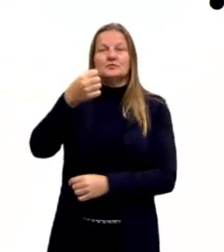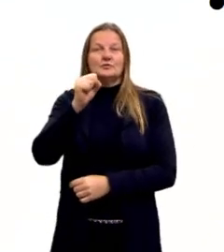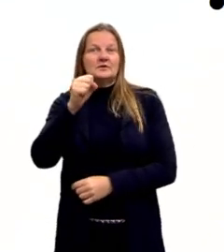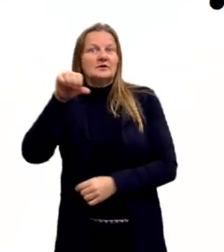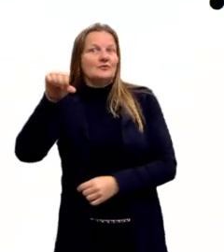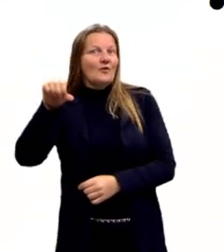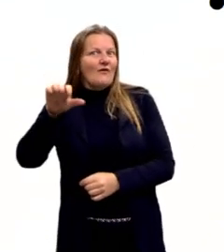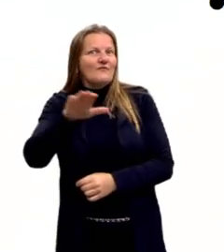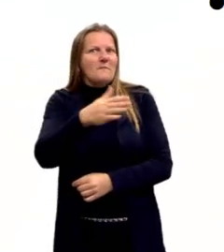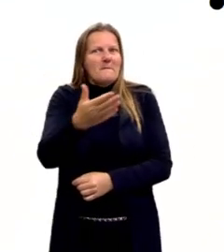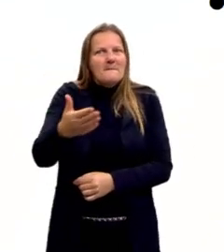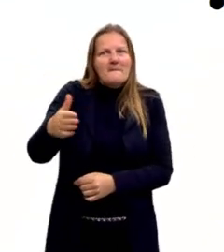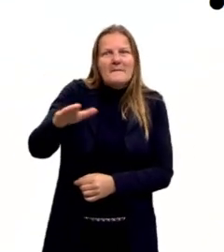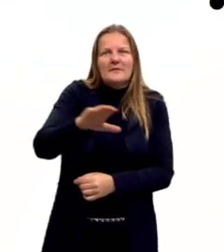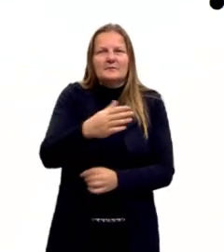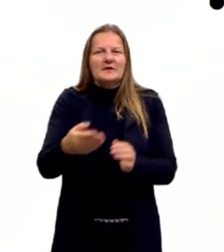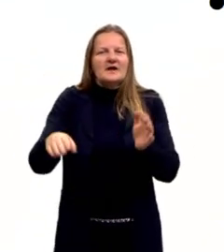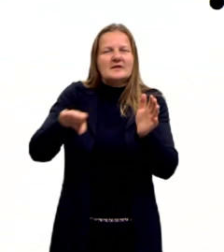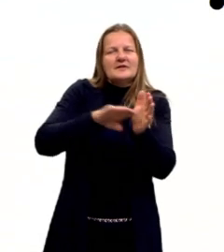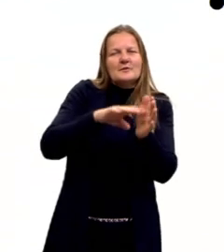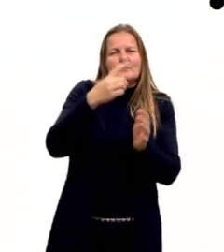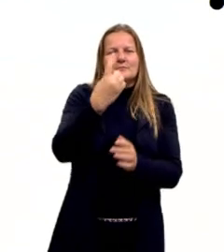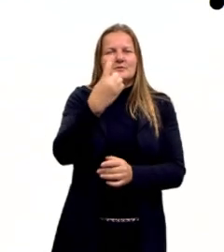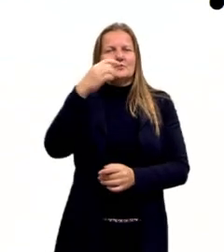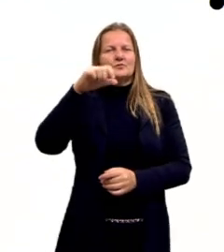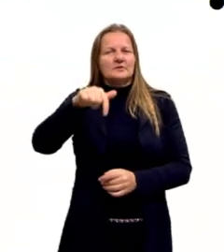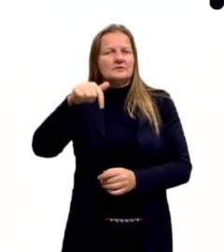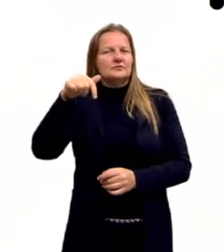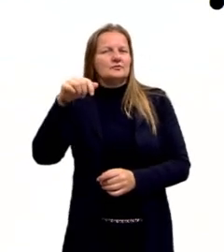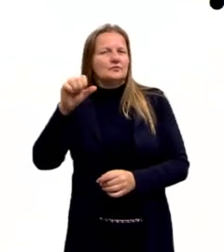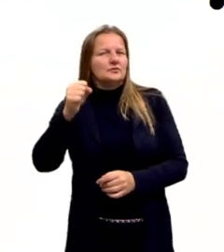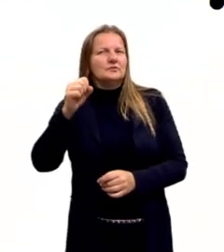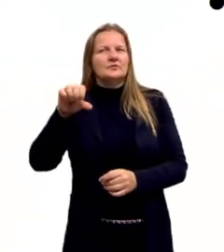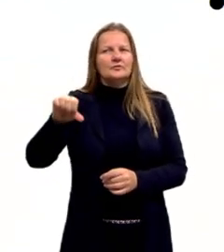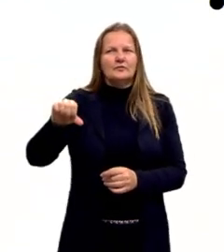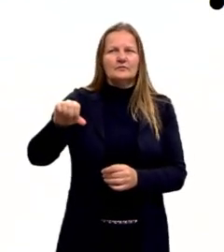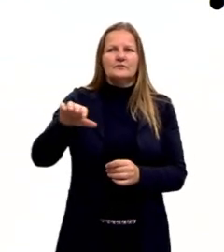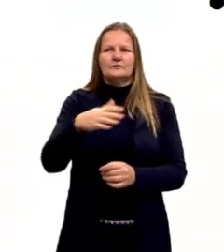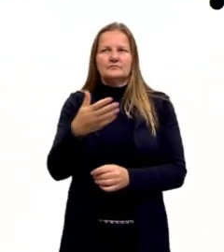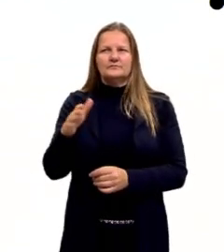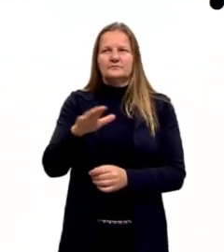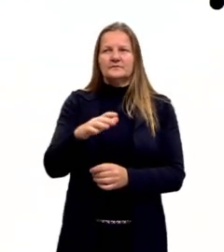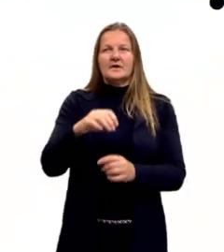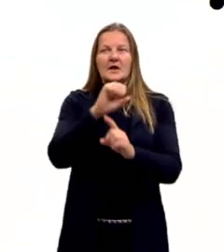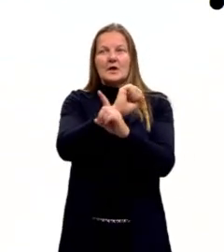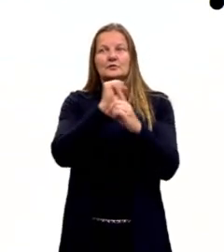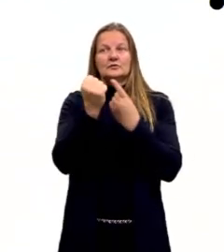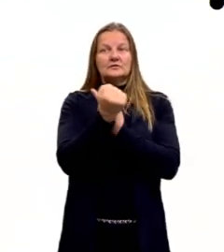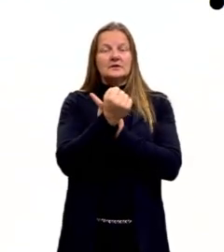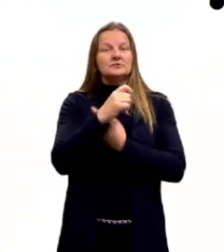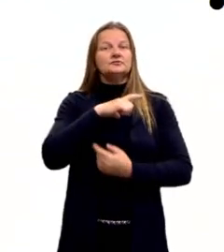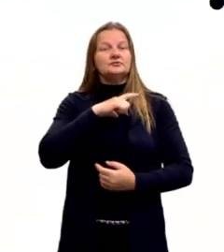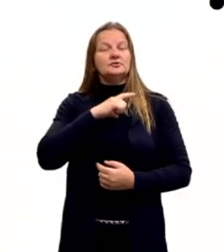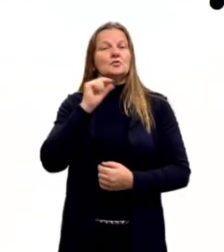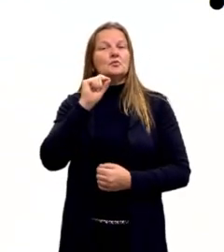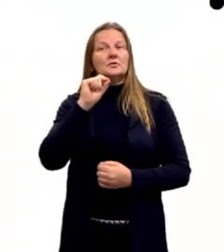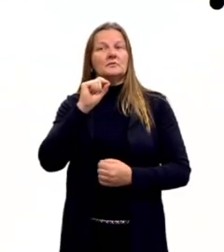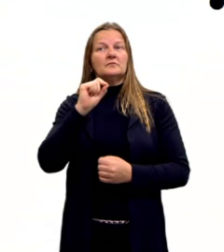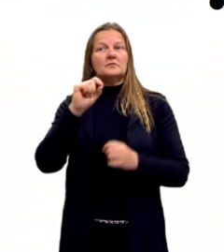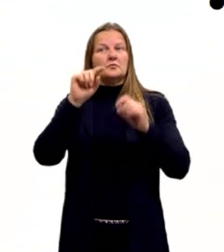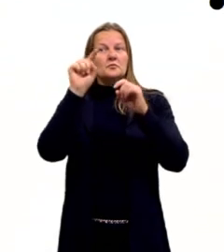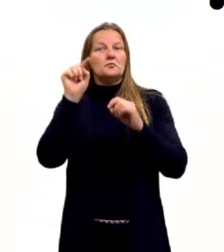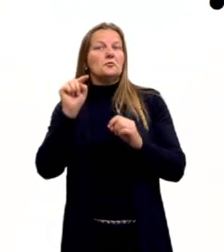1789 a 1799, mais ou menos, as sociedades humanas haviam